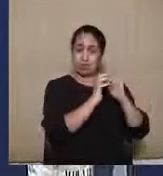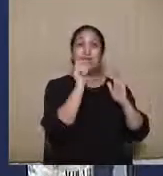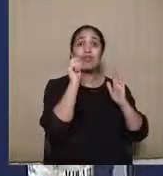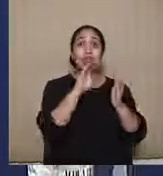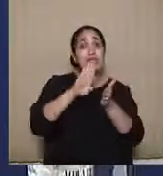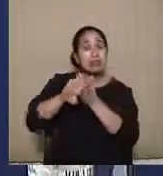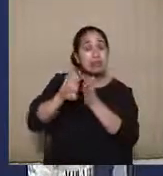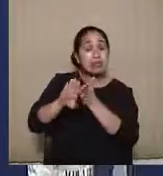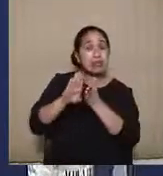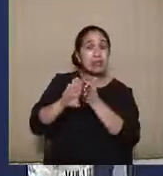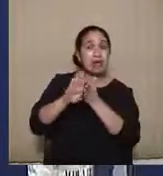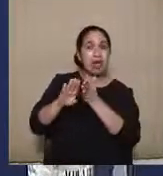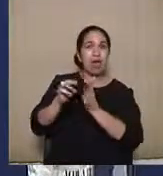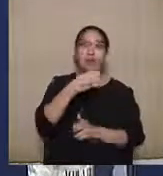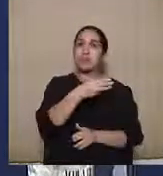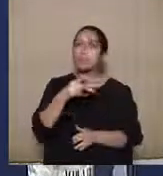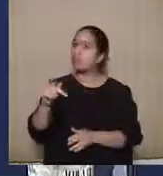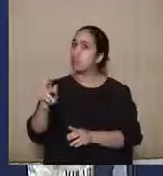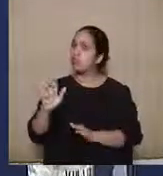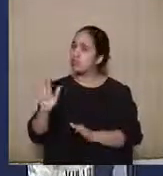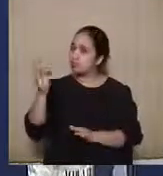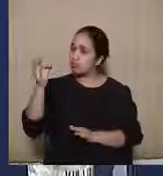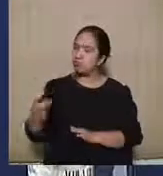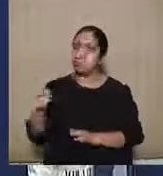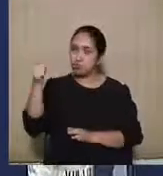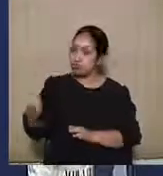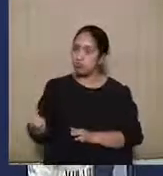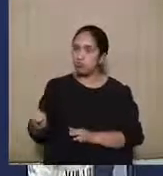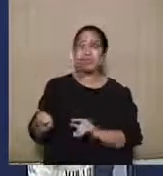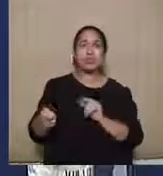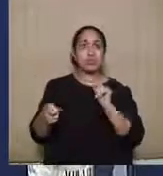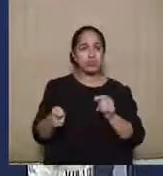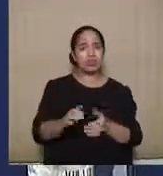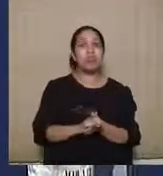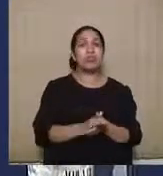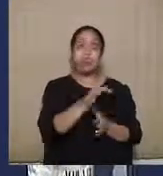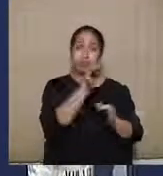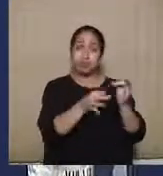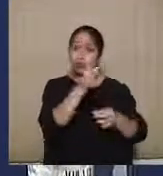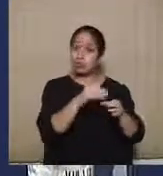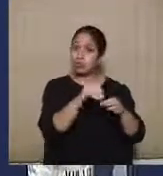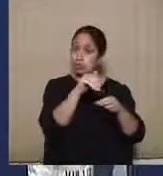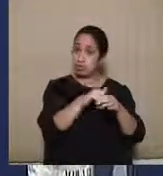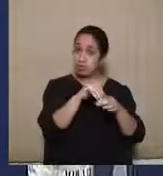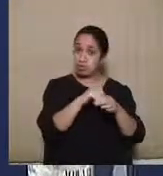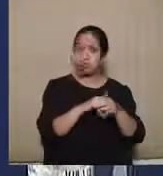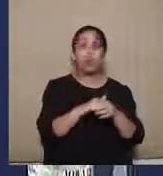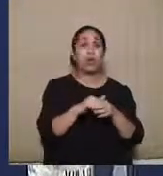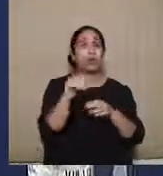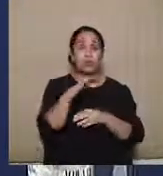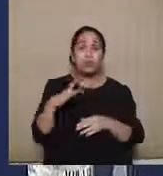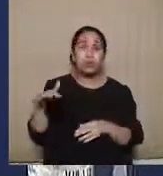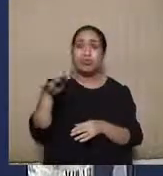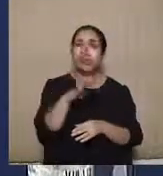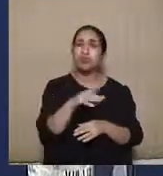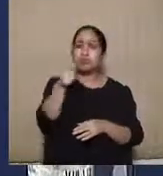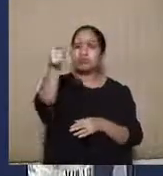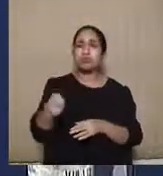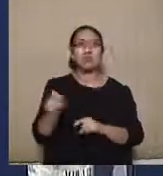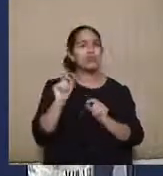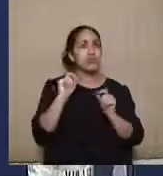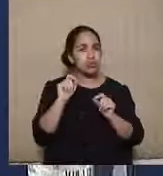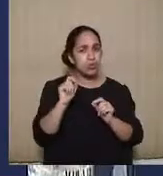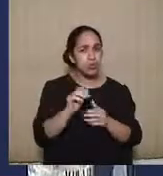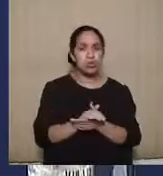a legitimidade ativa do Ministério Público. E a Justiça Eleitoral, o TRE, TSE e também o STF, sempre decidiu que, com